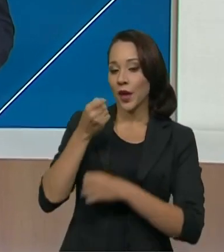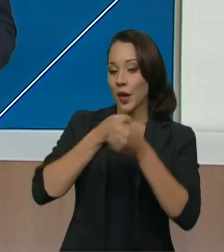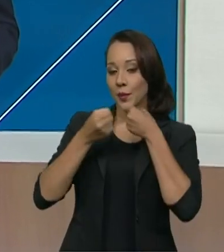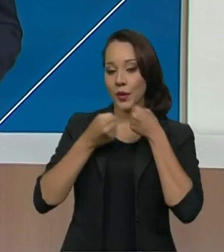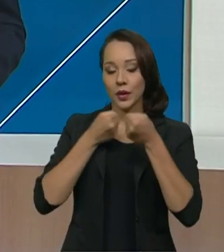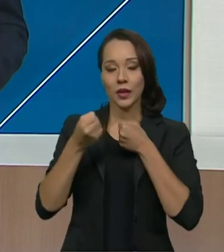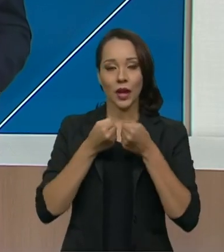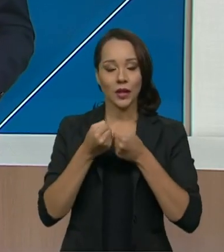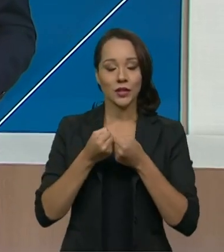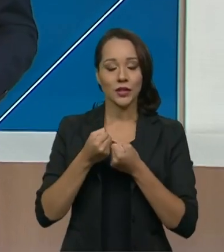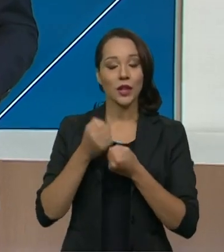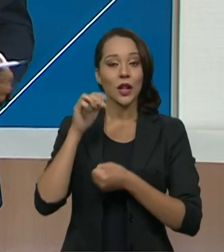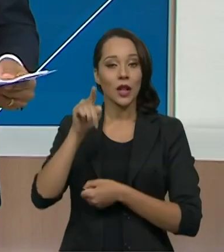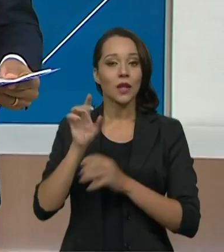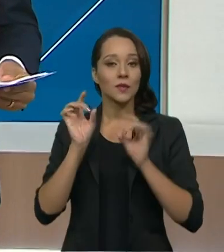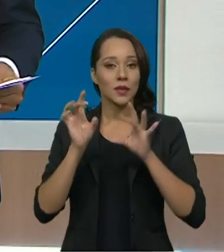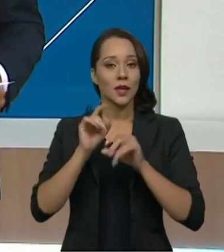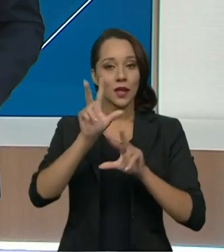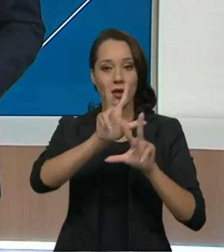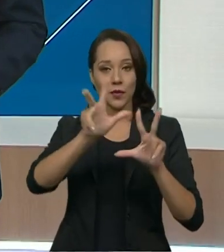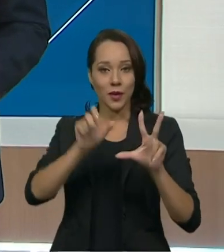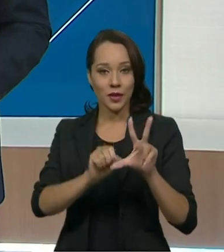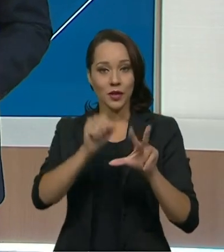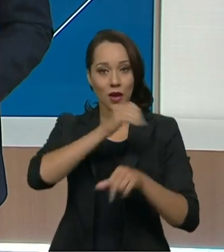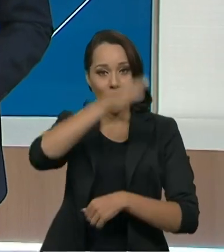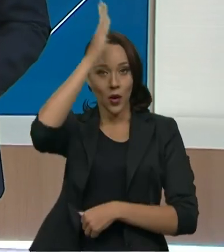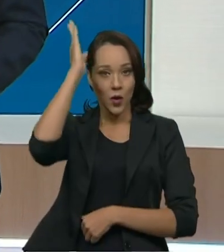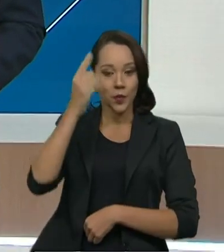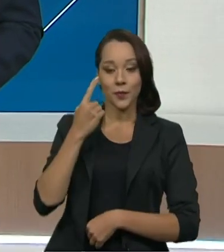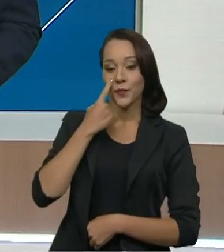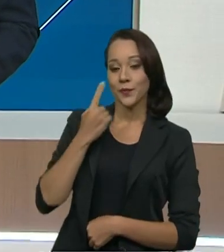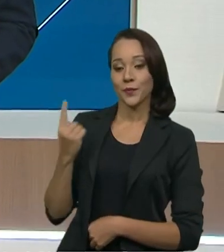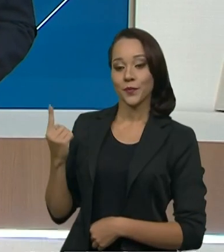reportagem do enviado especial da TV Brasil a Roma, Carlos Molinari. Música Música Música